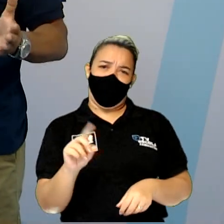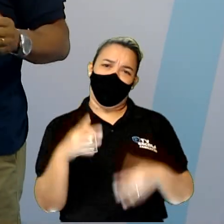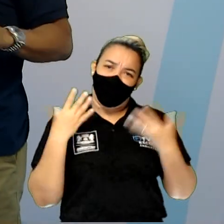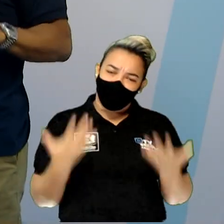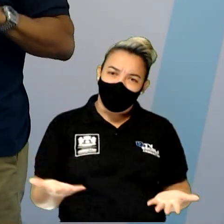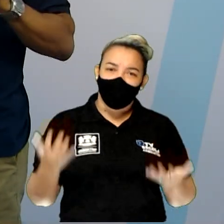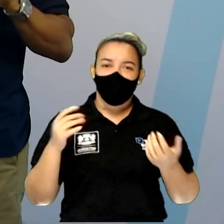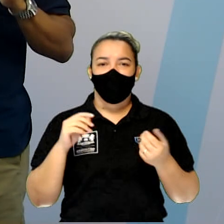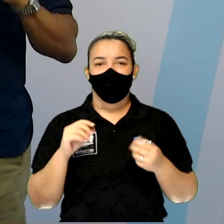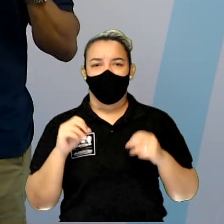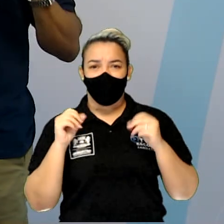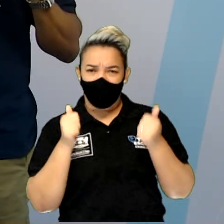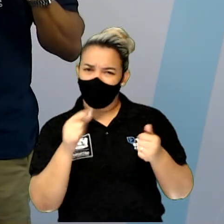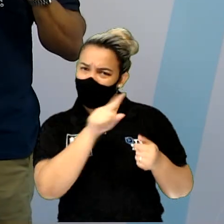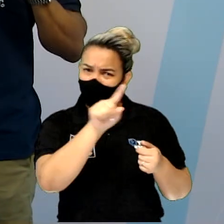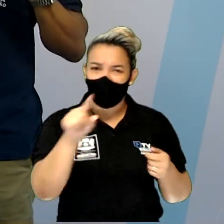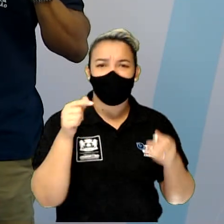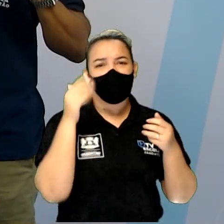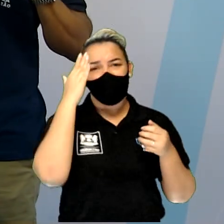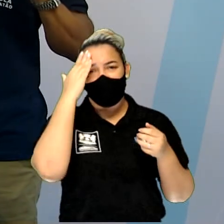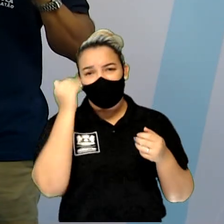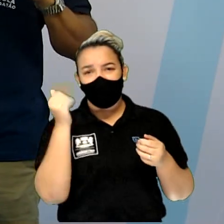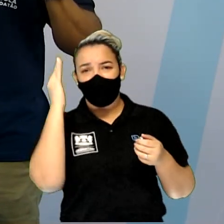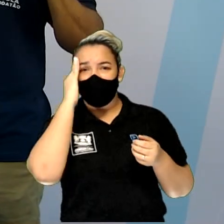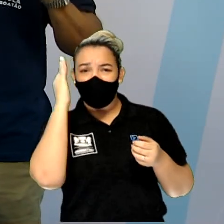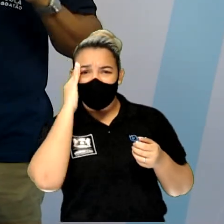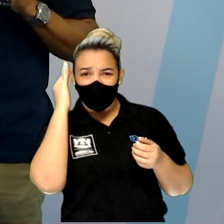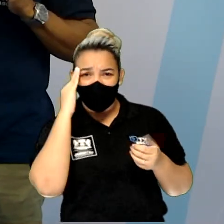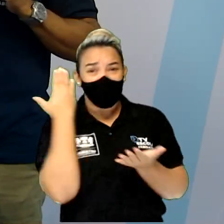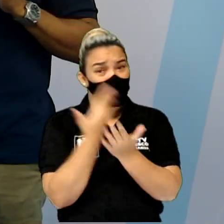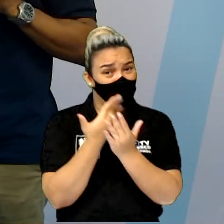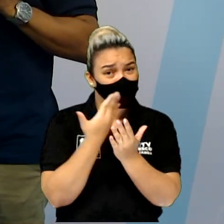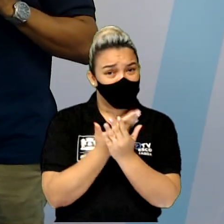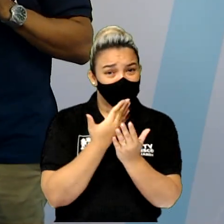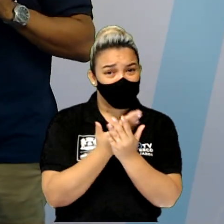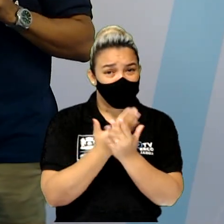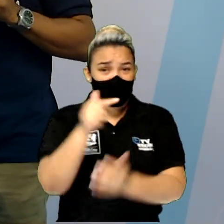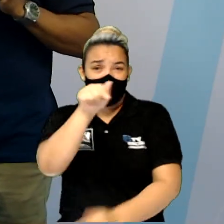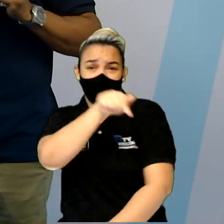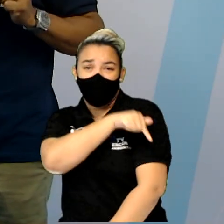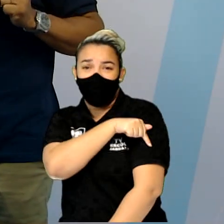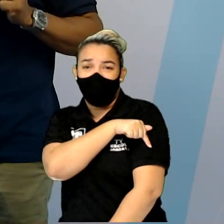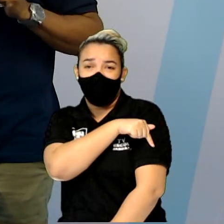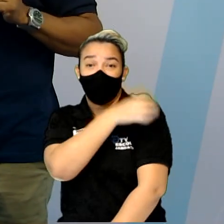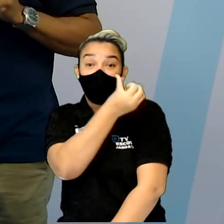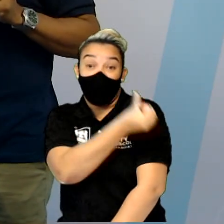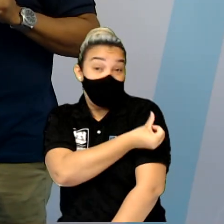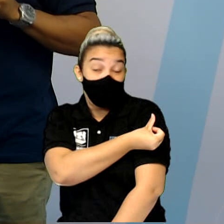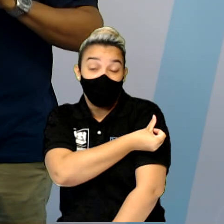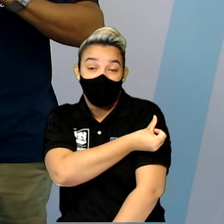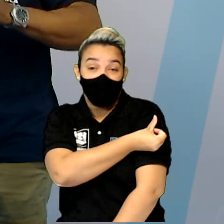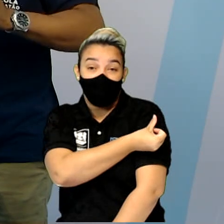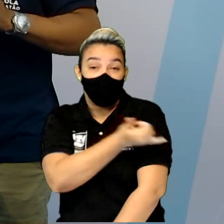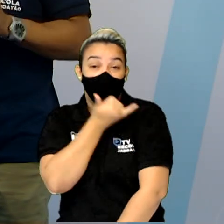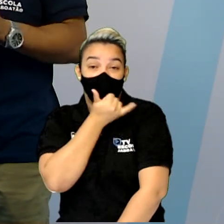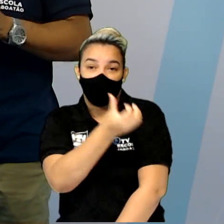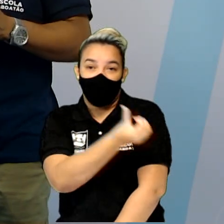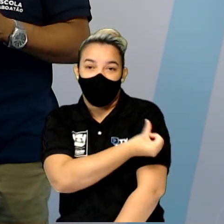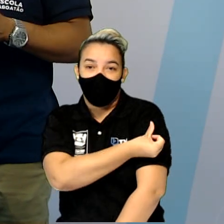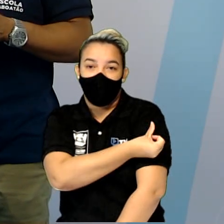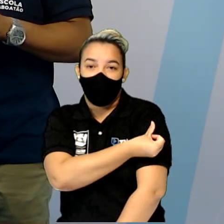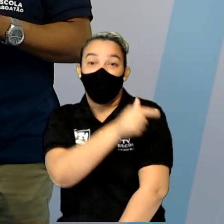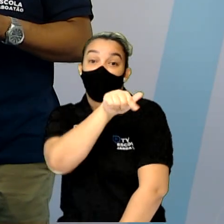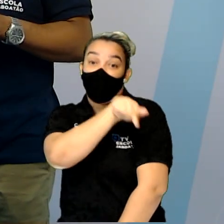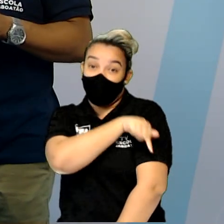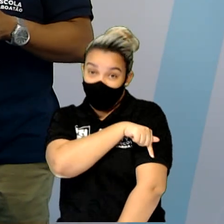Beleza? Vocês compreenderam? Vocês entenderam isso aí, estudaram isso aí, tanto no sétimo ano, no sexto ano, aliás, perdão, e também no